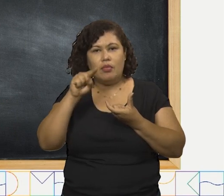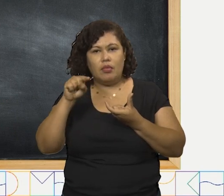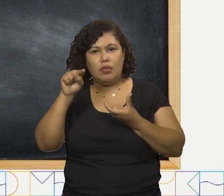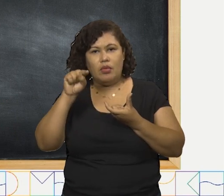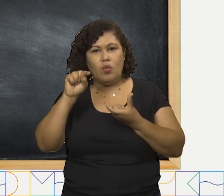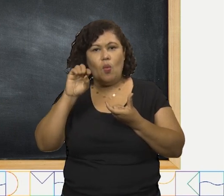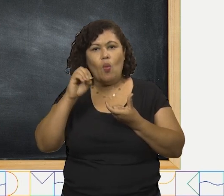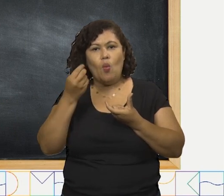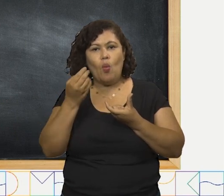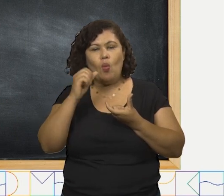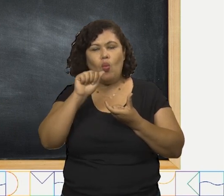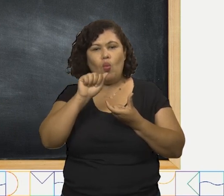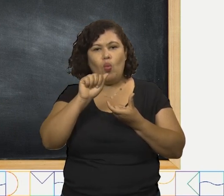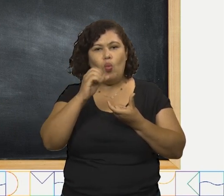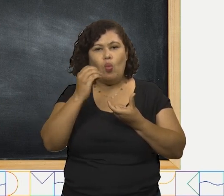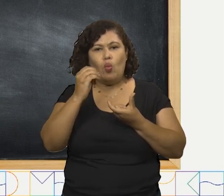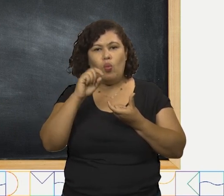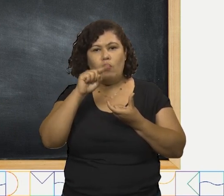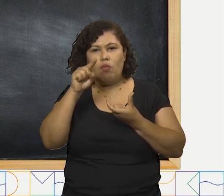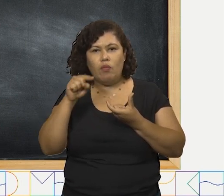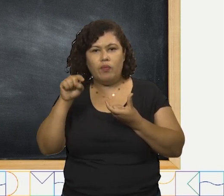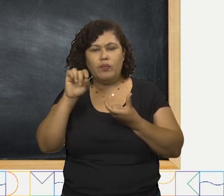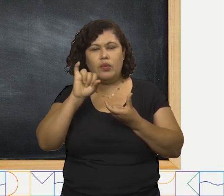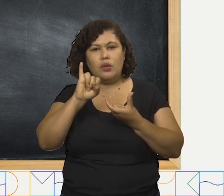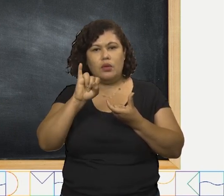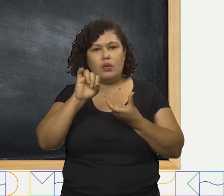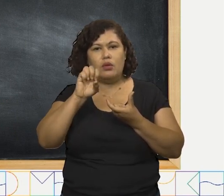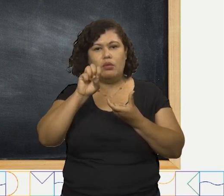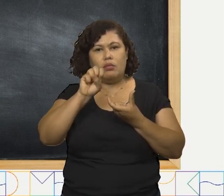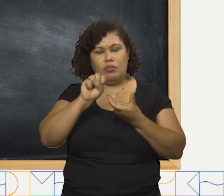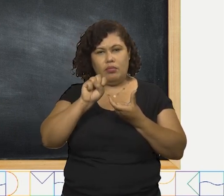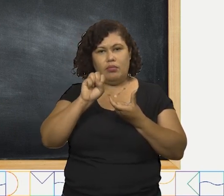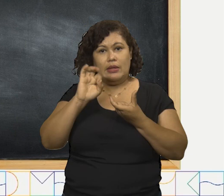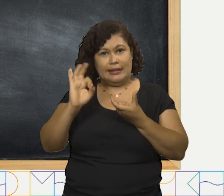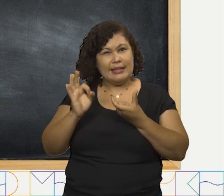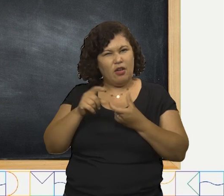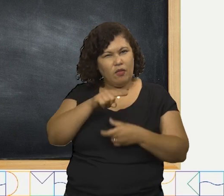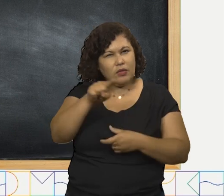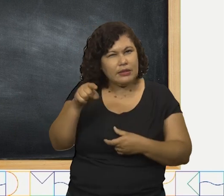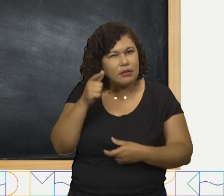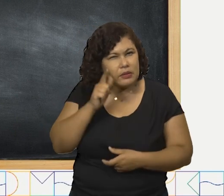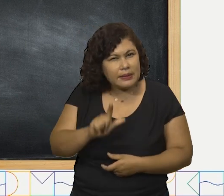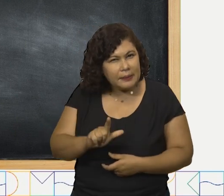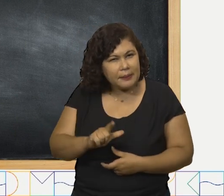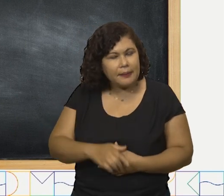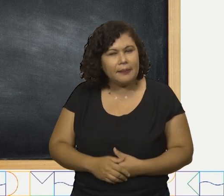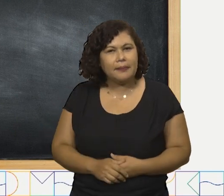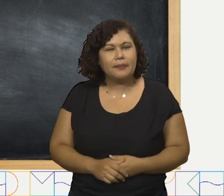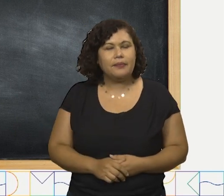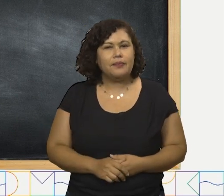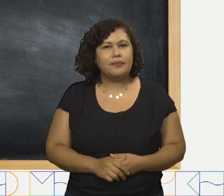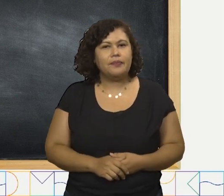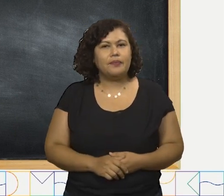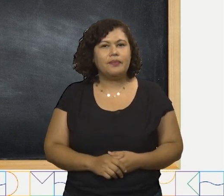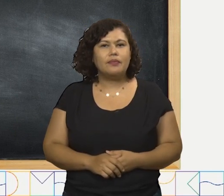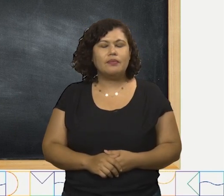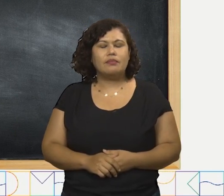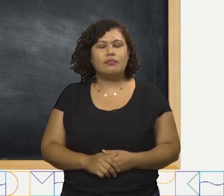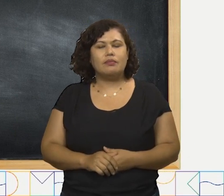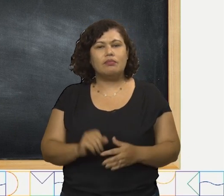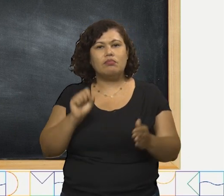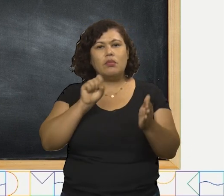ão ou ãos, I ou Is. Acertou essa? Vamos para a próxima.